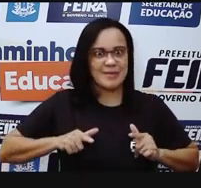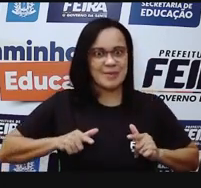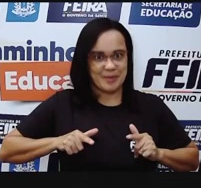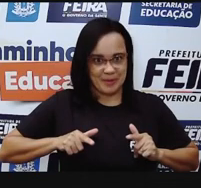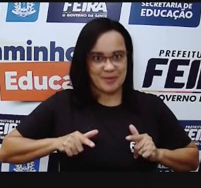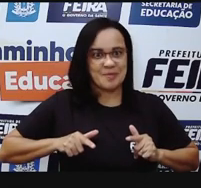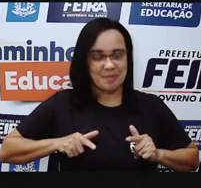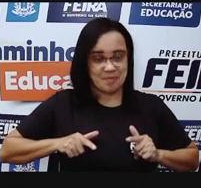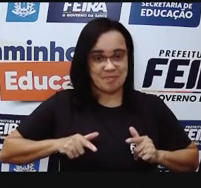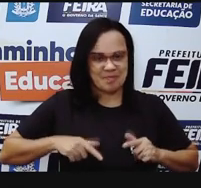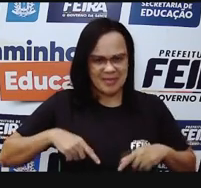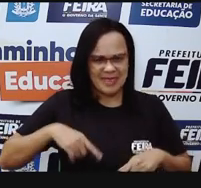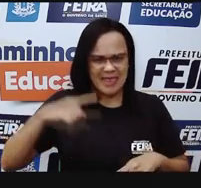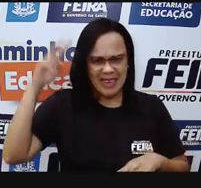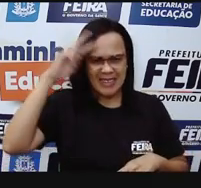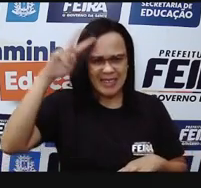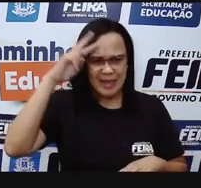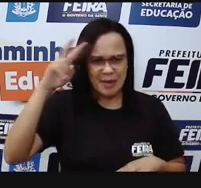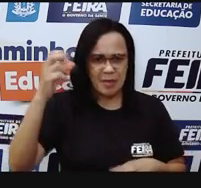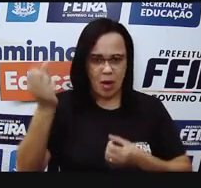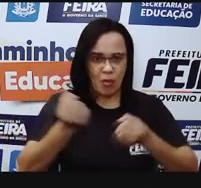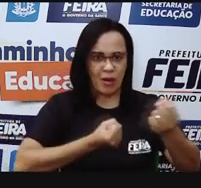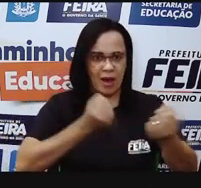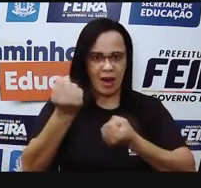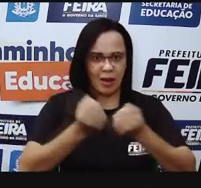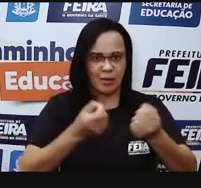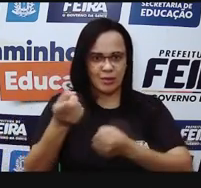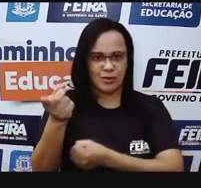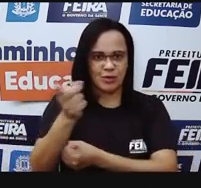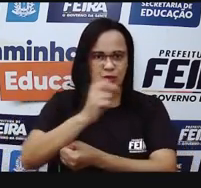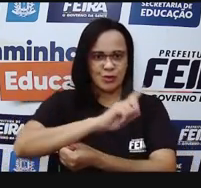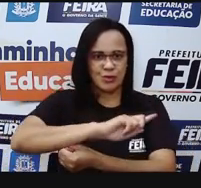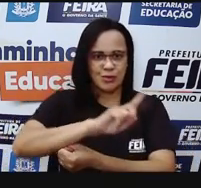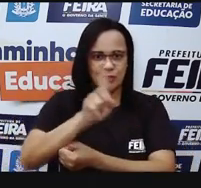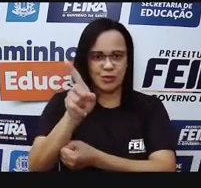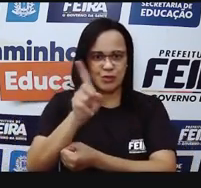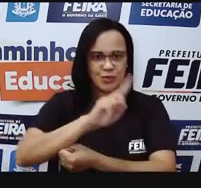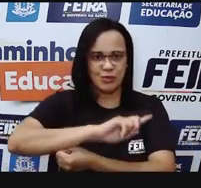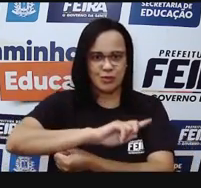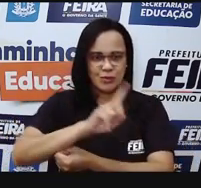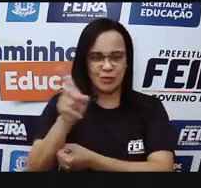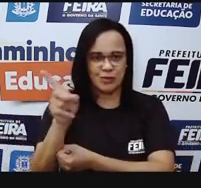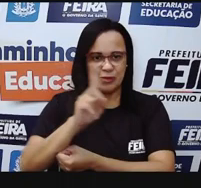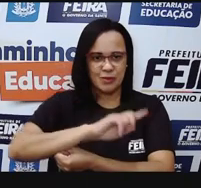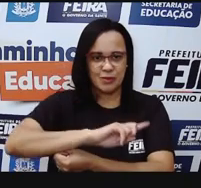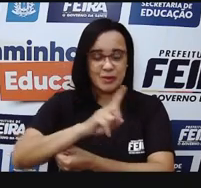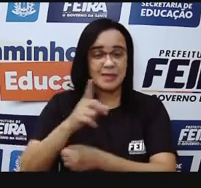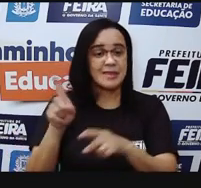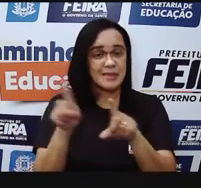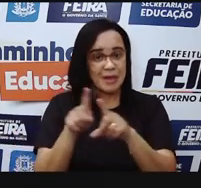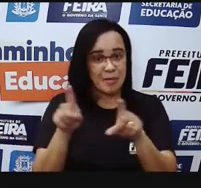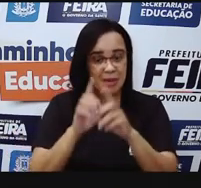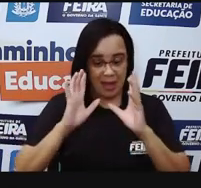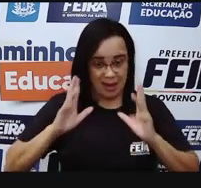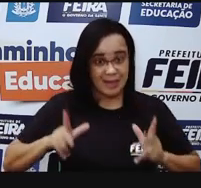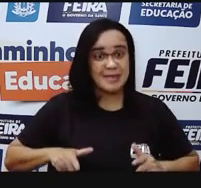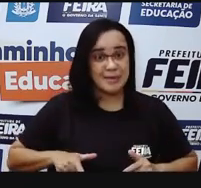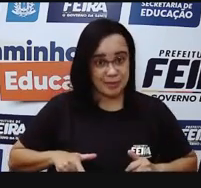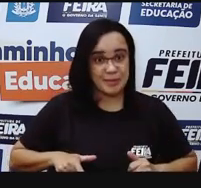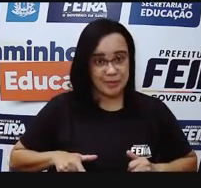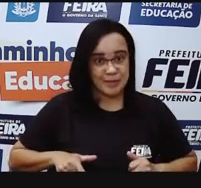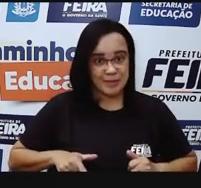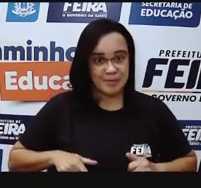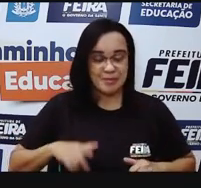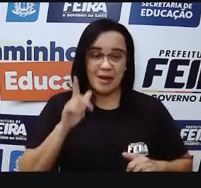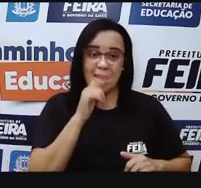para-brisas, né? O que que acontece ali? Ele vai estar esfregando pra tirar o excesso,